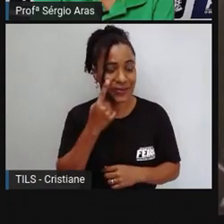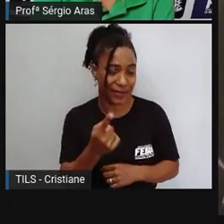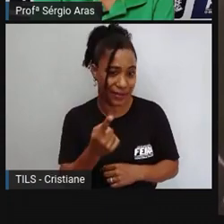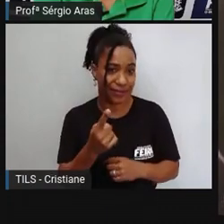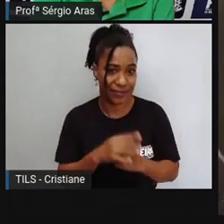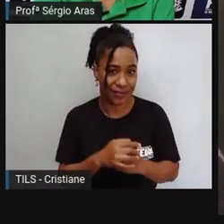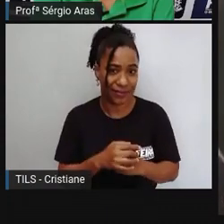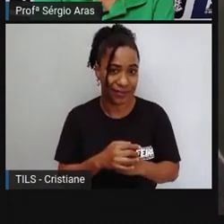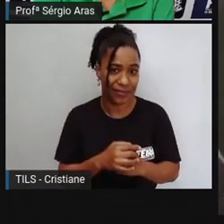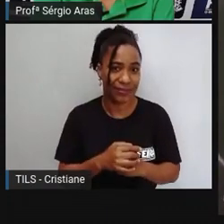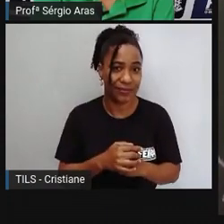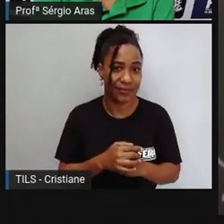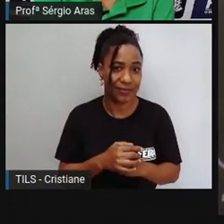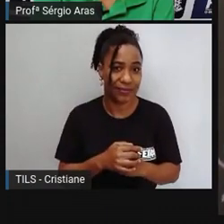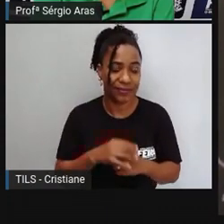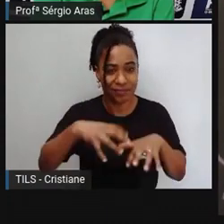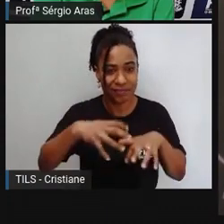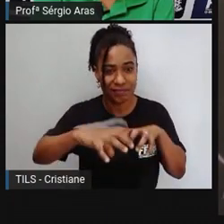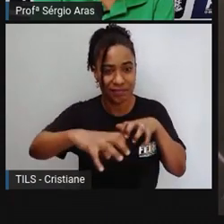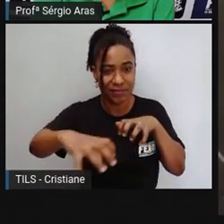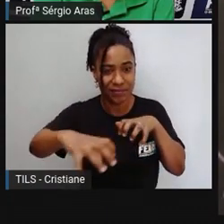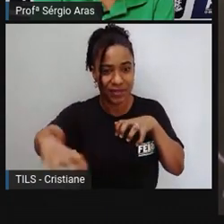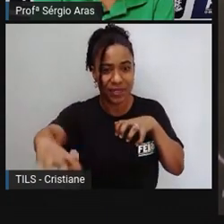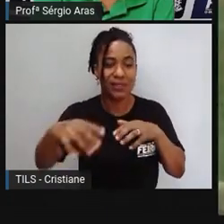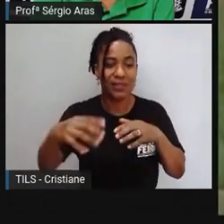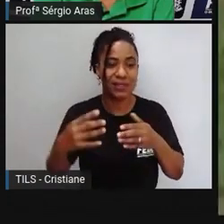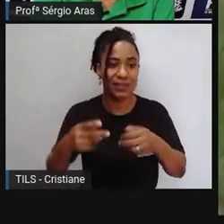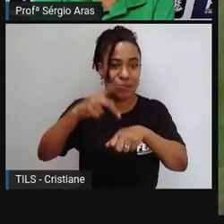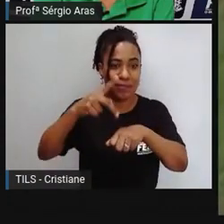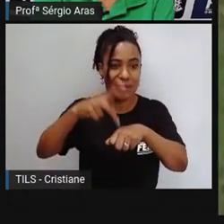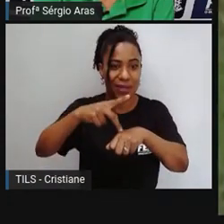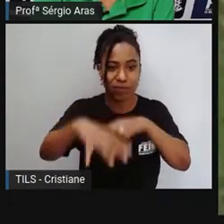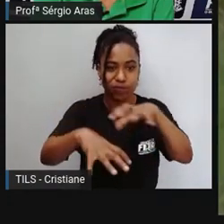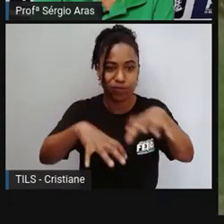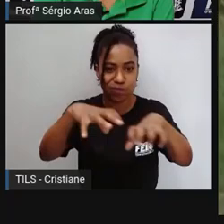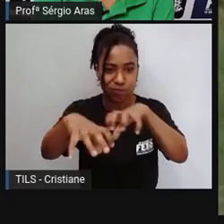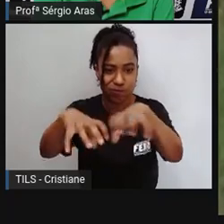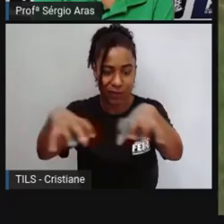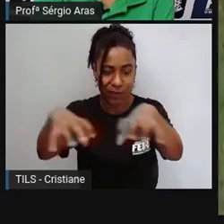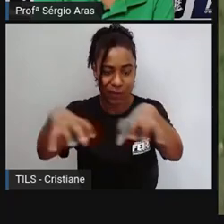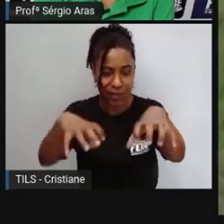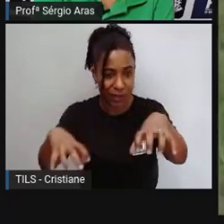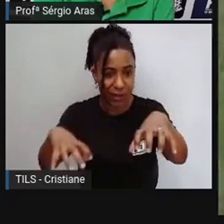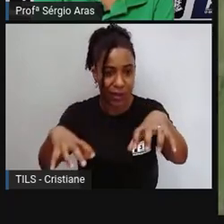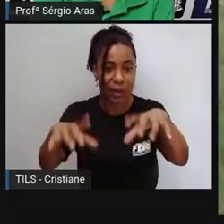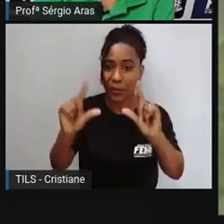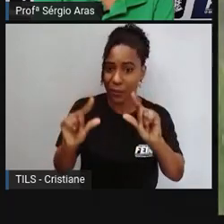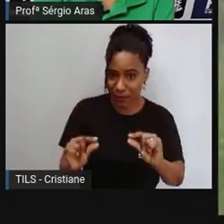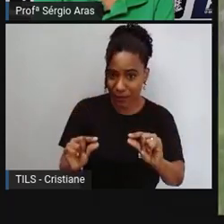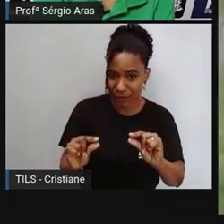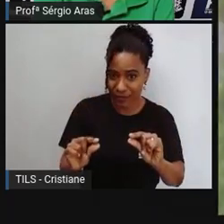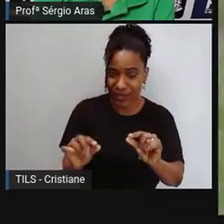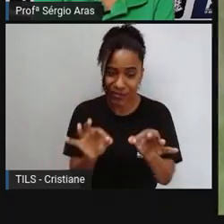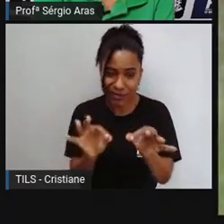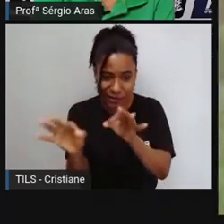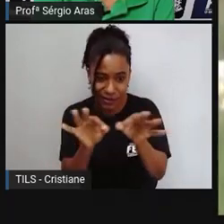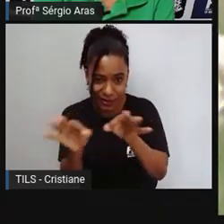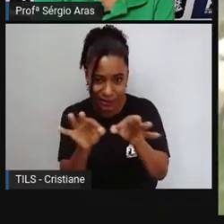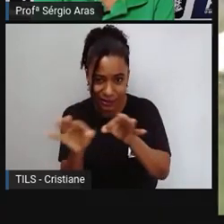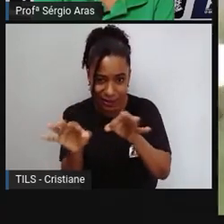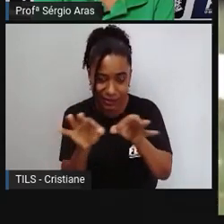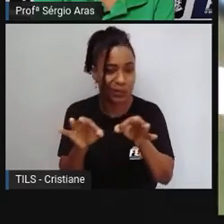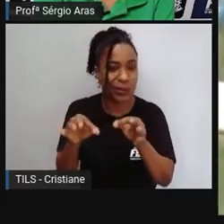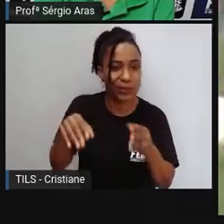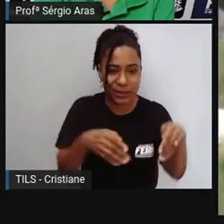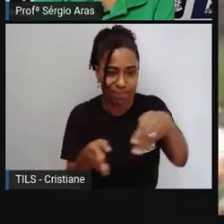patamar vem jogando em túlio pra vencer a menina aí o que acontece aí a gente vai dando um jeitinho pra passar mesmo eu